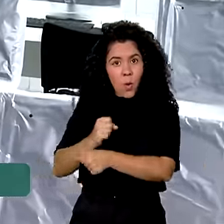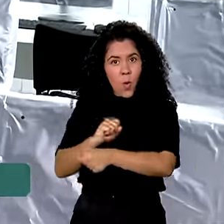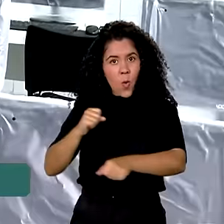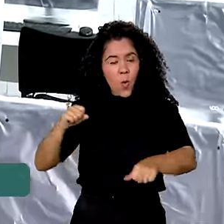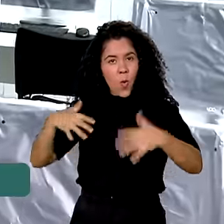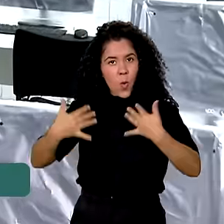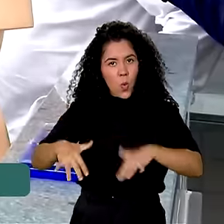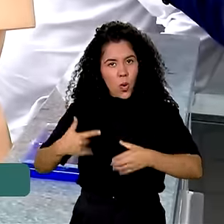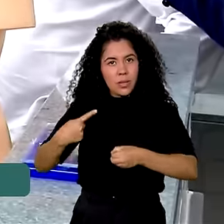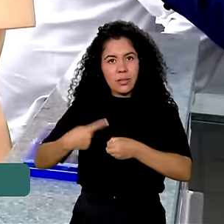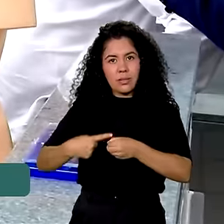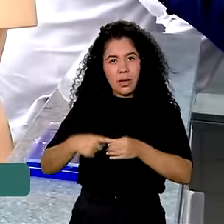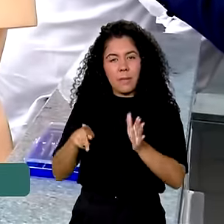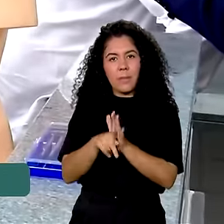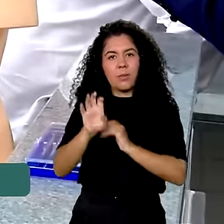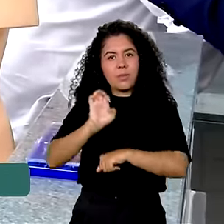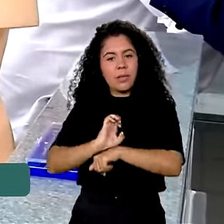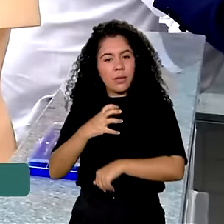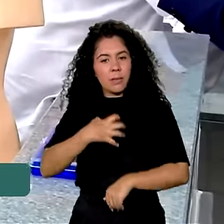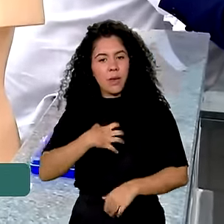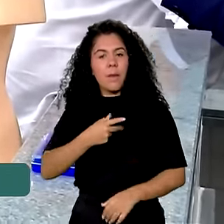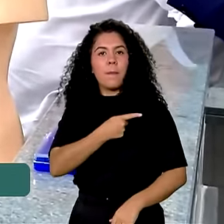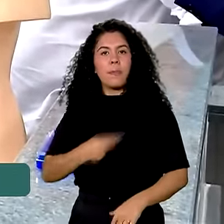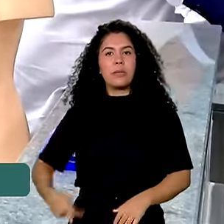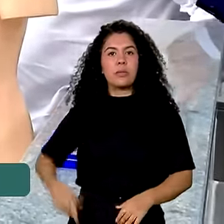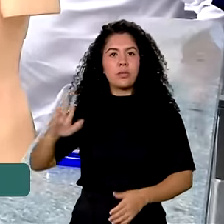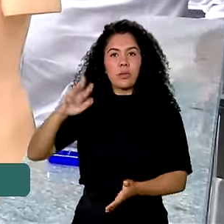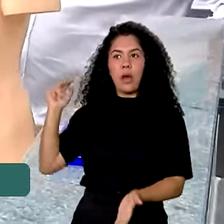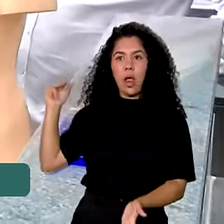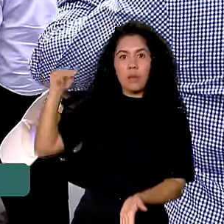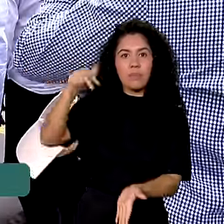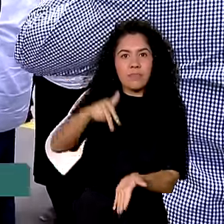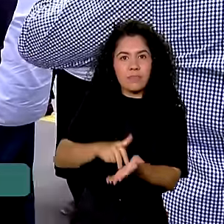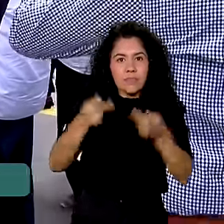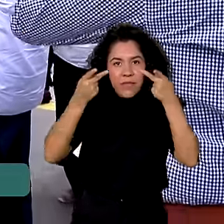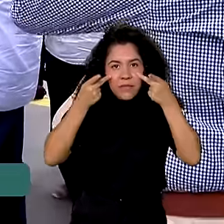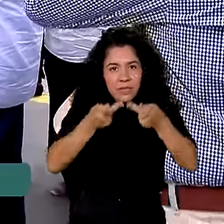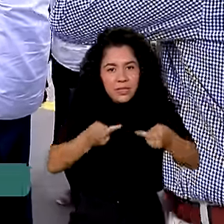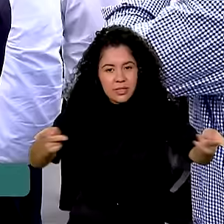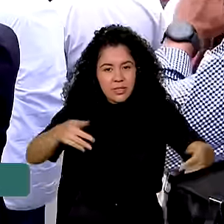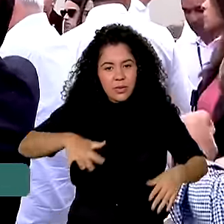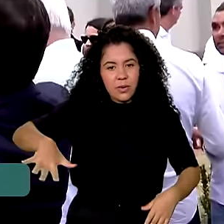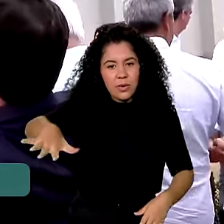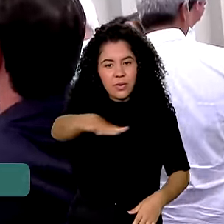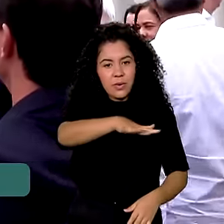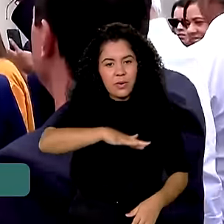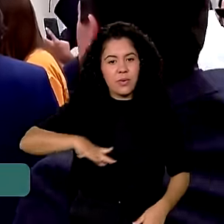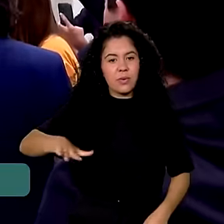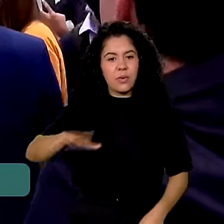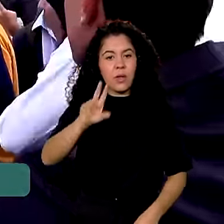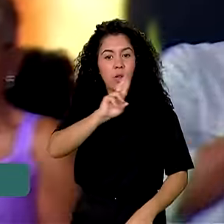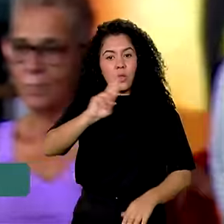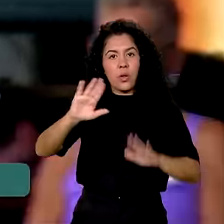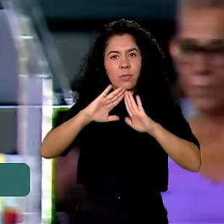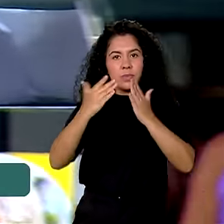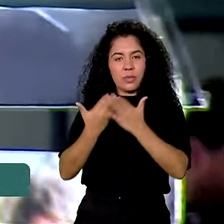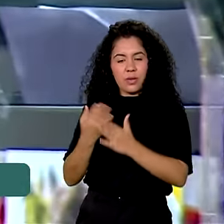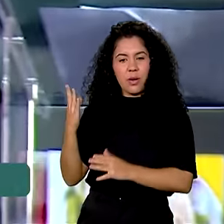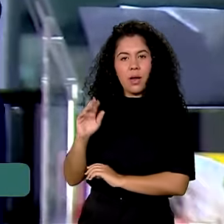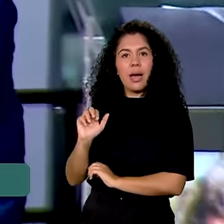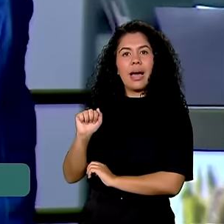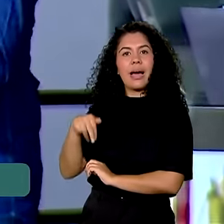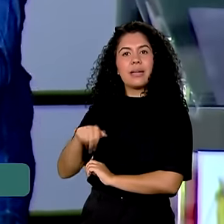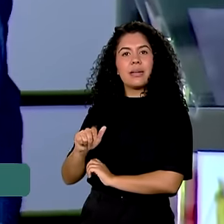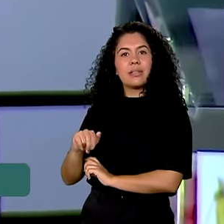Lula também visitou a nova sede do Colégio Estadual de Tempo Integral, professora Ana Angélica de Moraes. Vocês